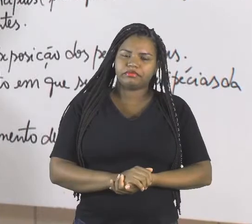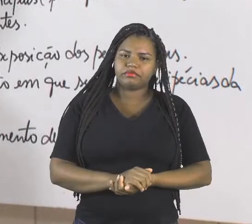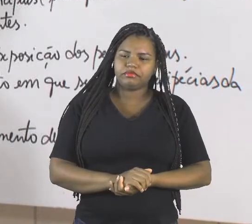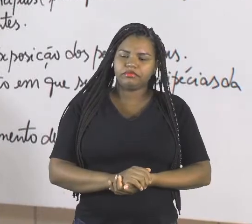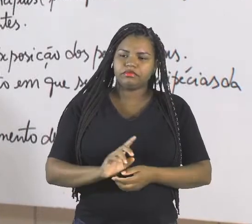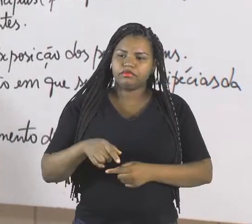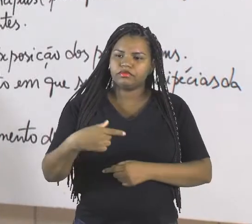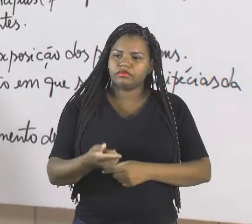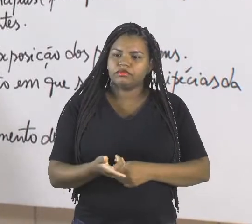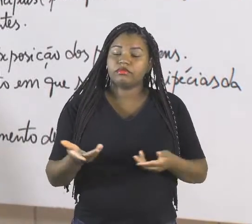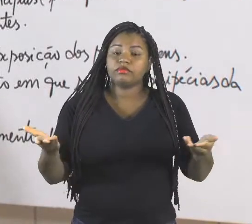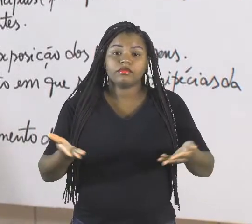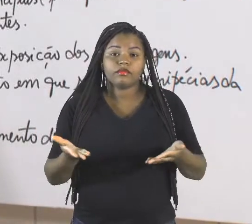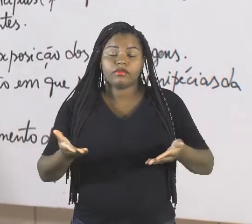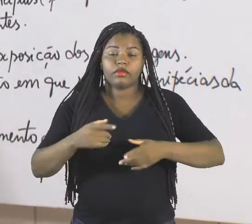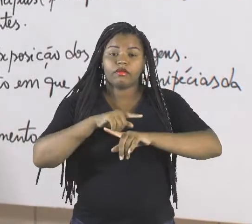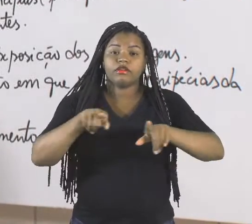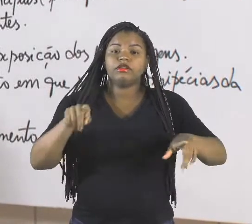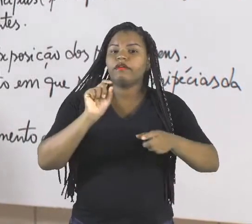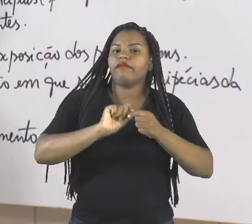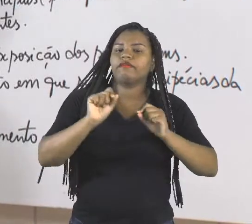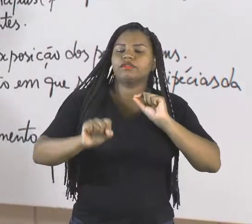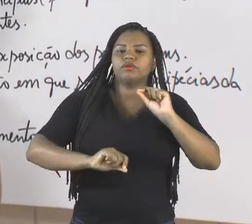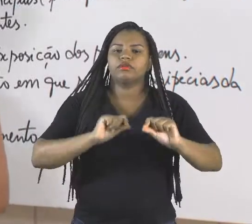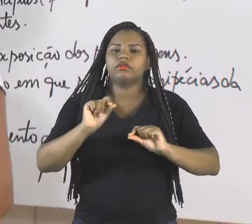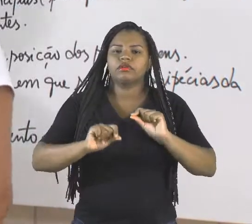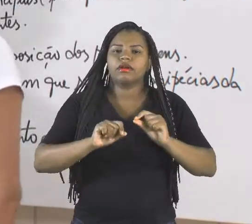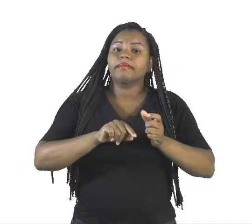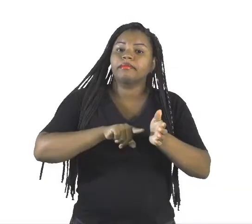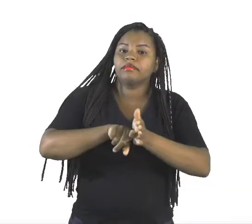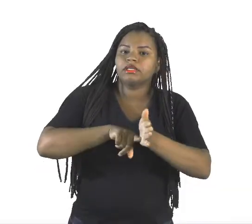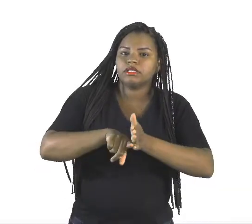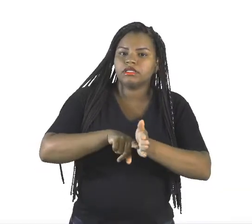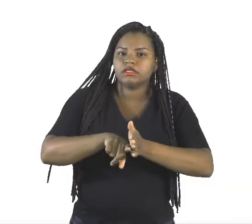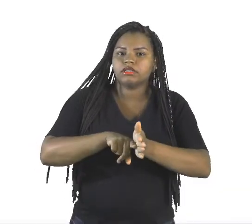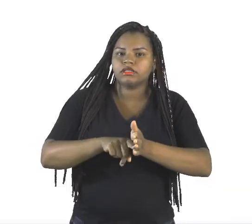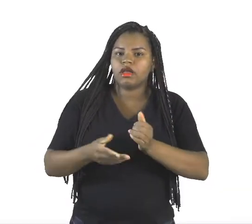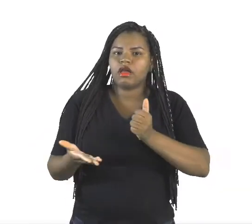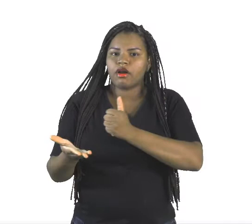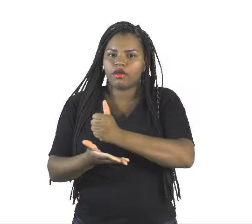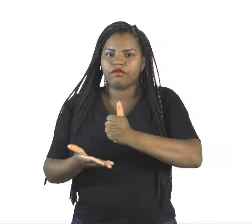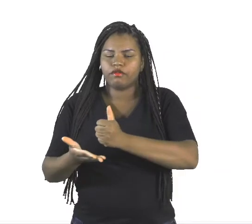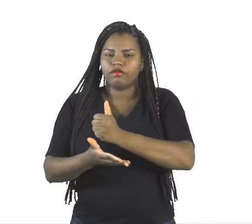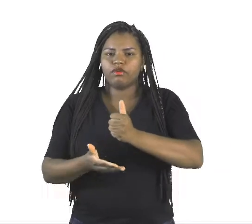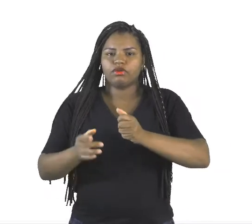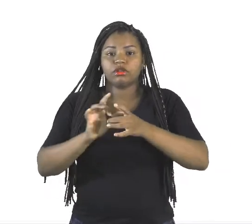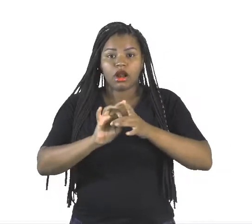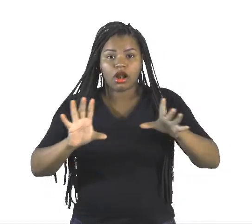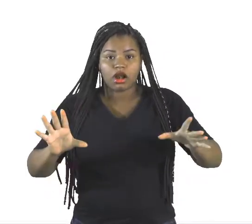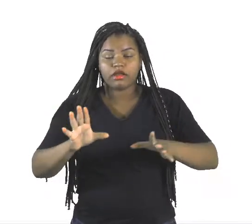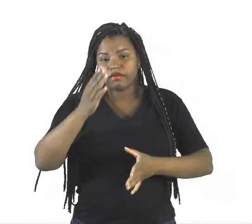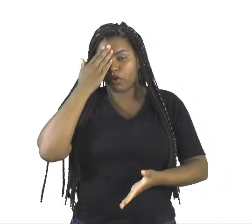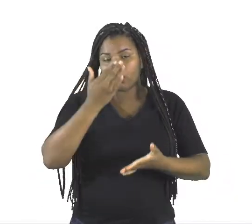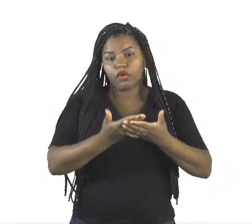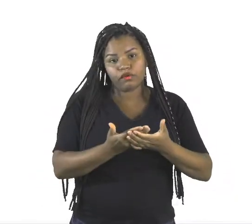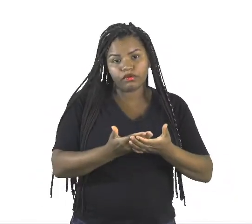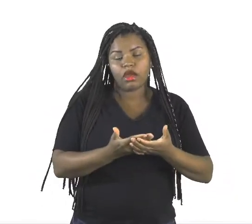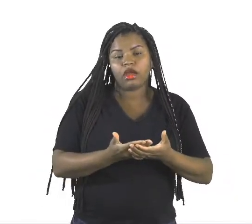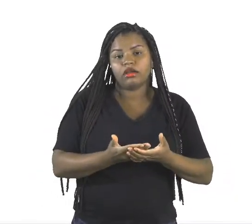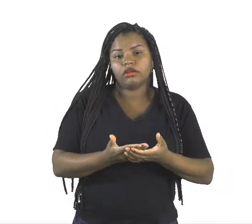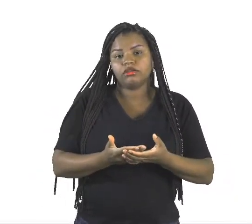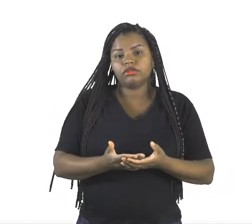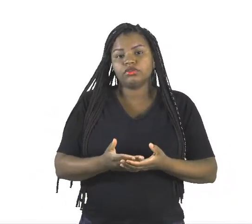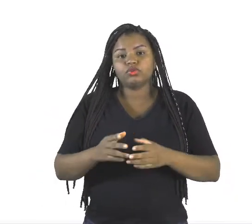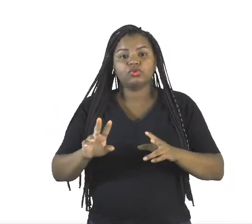Agora, vocês vão fazer o quê? Uma pesquisa em fontes abertas e confiáveis sobre os índices de